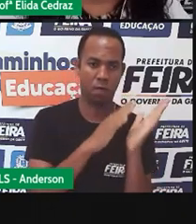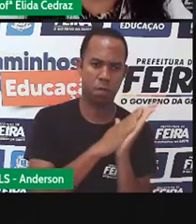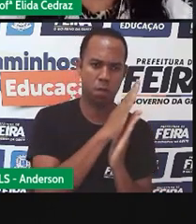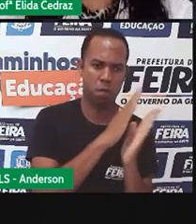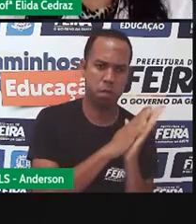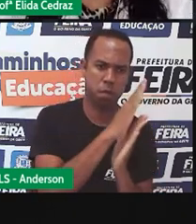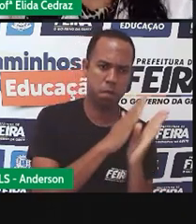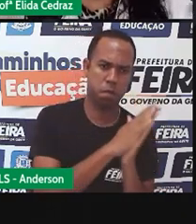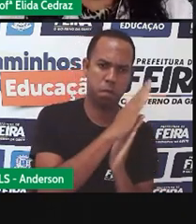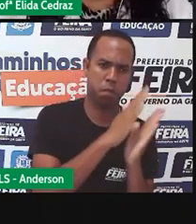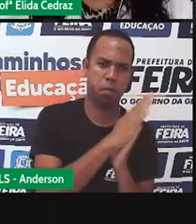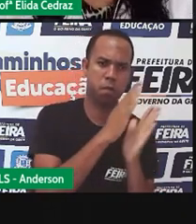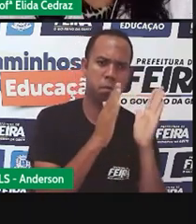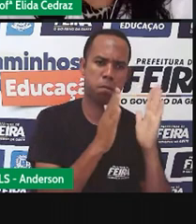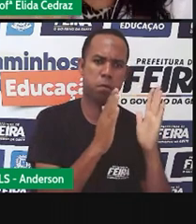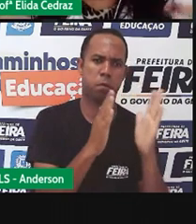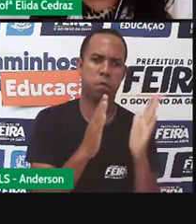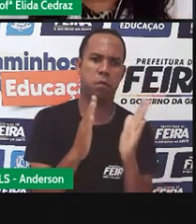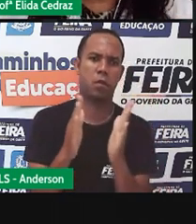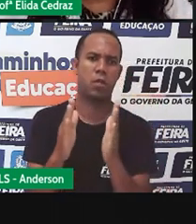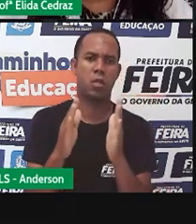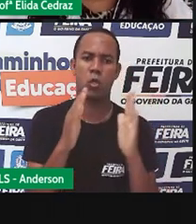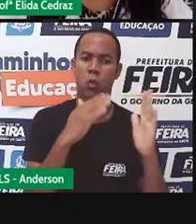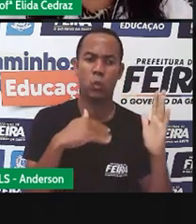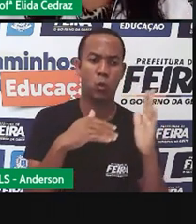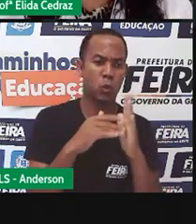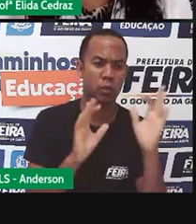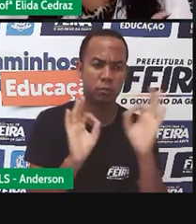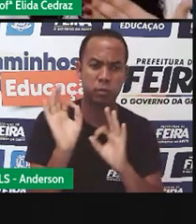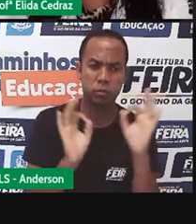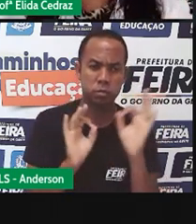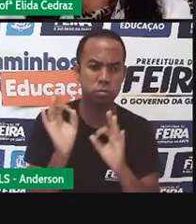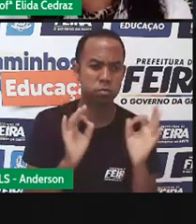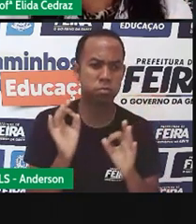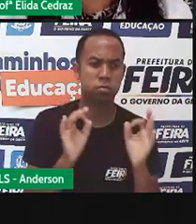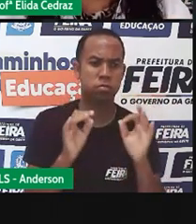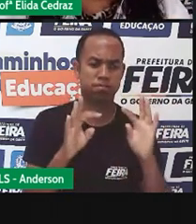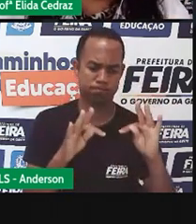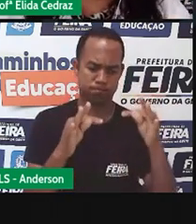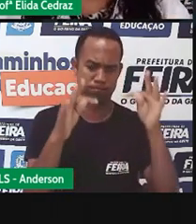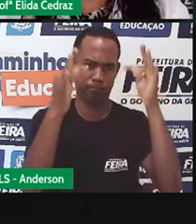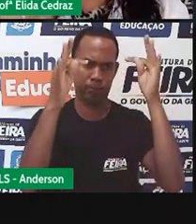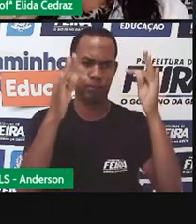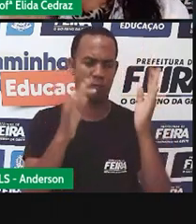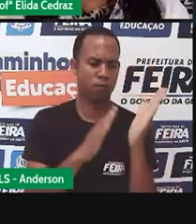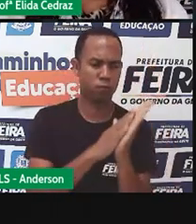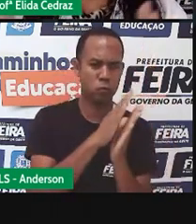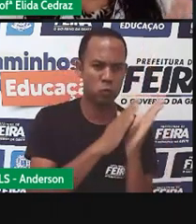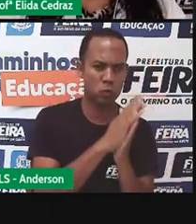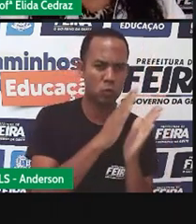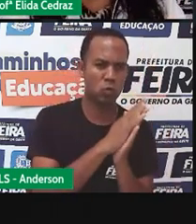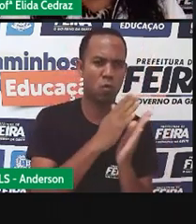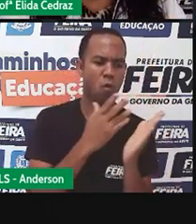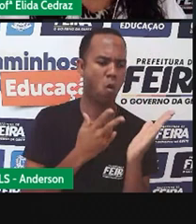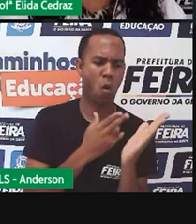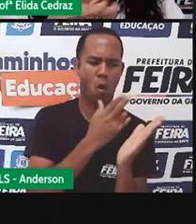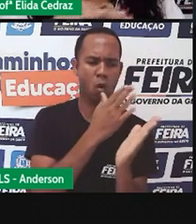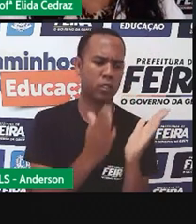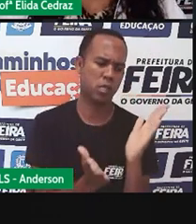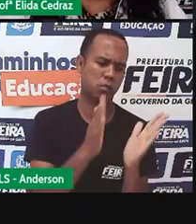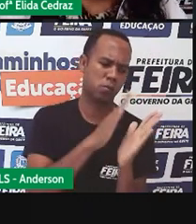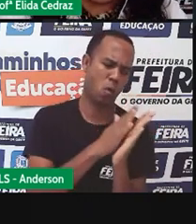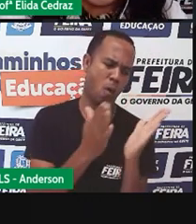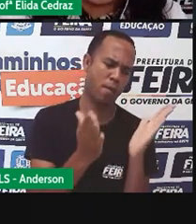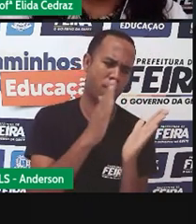onde faz a gráfica, onde tem todo aquele maquinário. Onde imprime as folhas, onde corta, onde dobra,